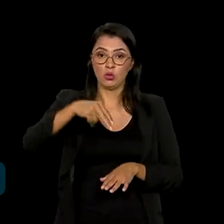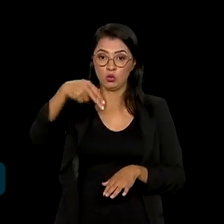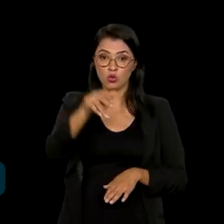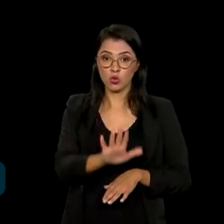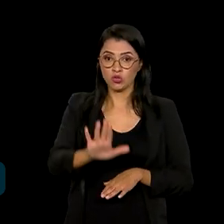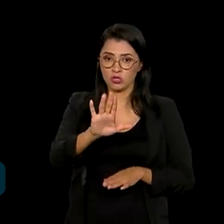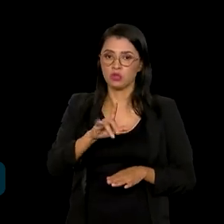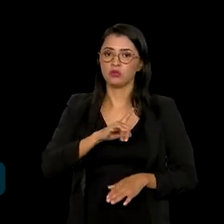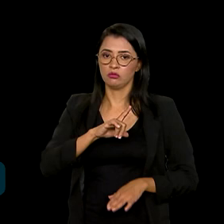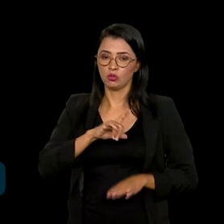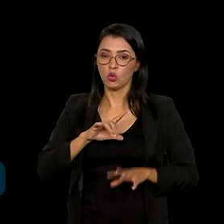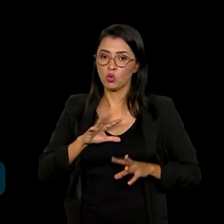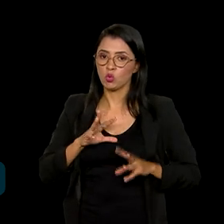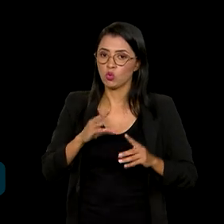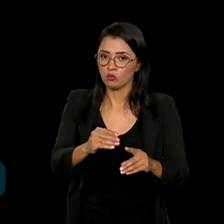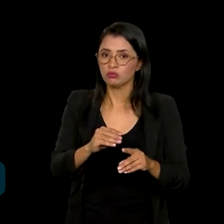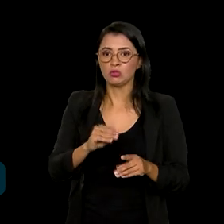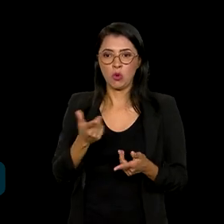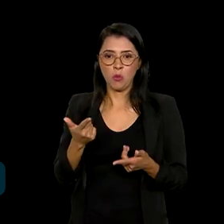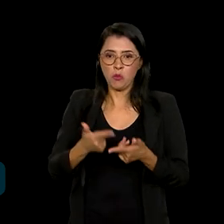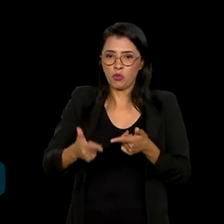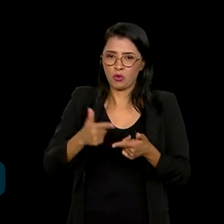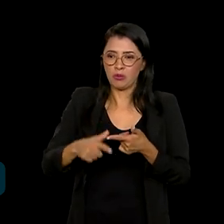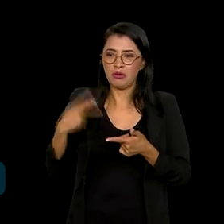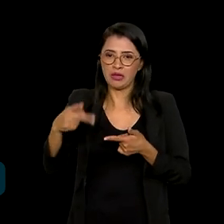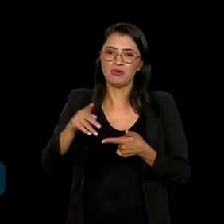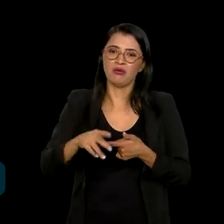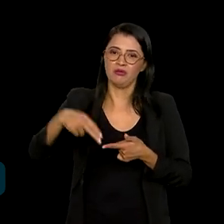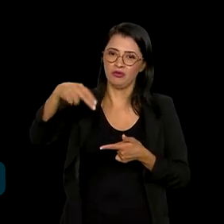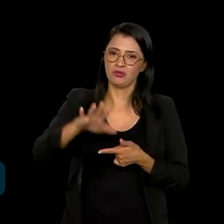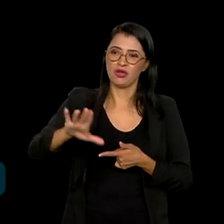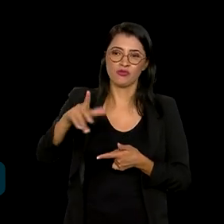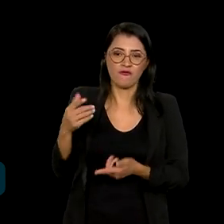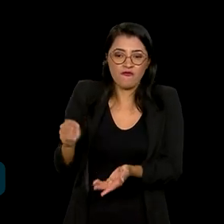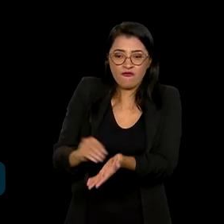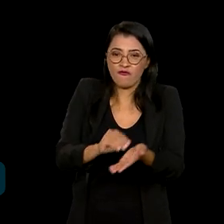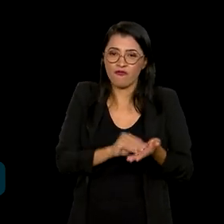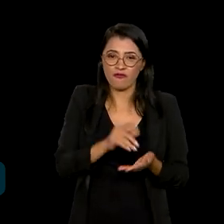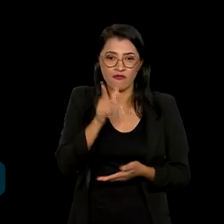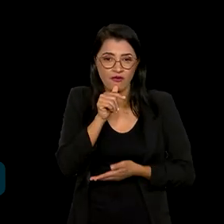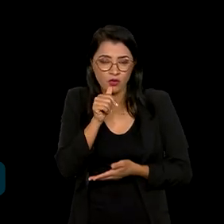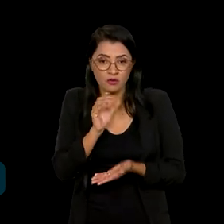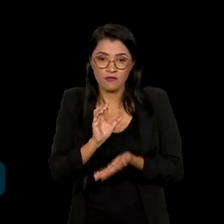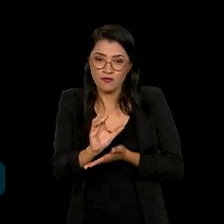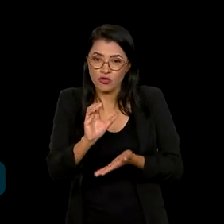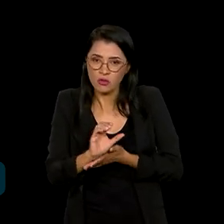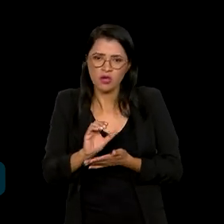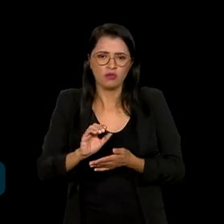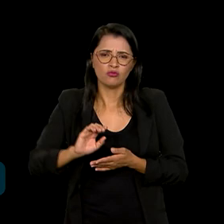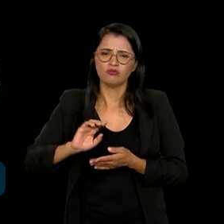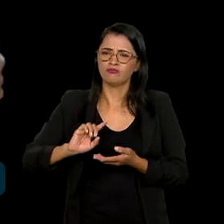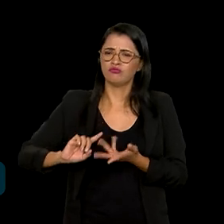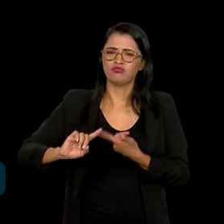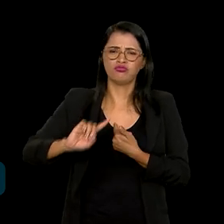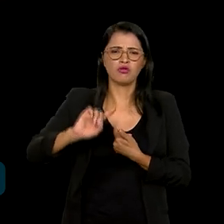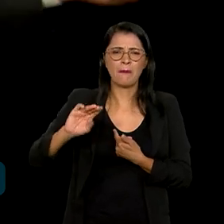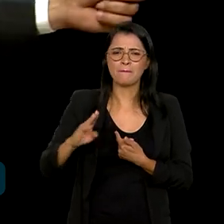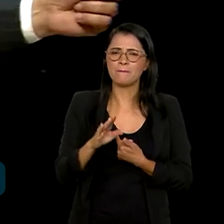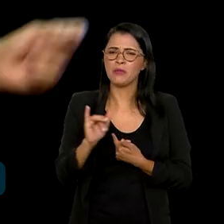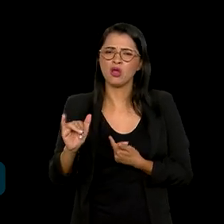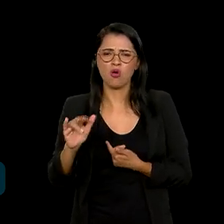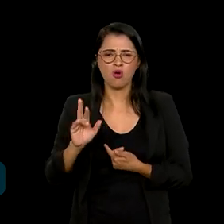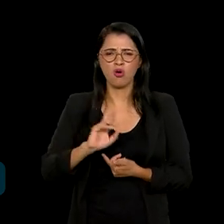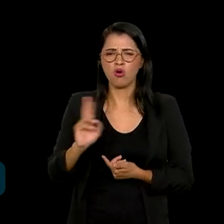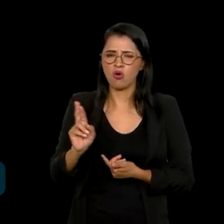um problema secular da falta de água. Um investimento de muitos bilhões de reais. Nós